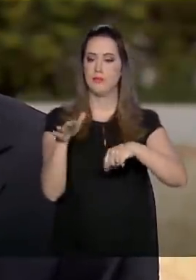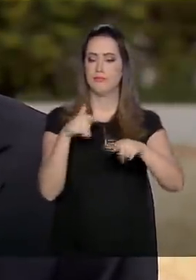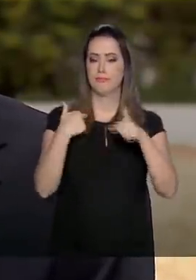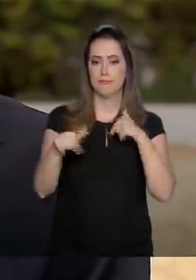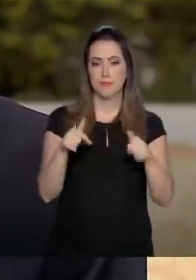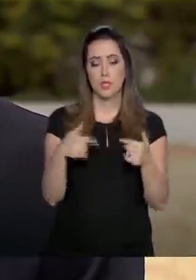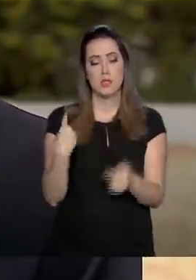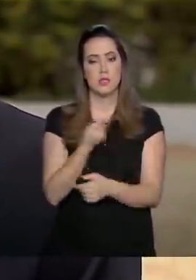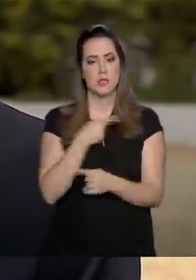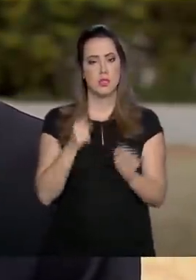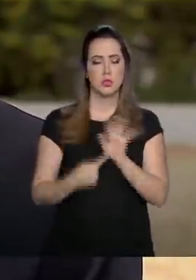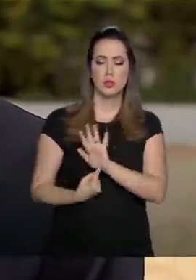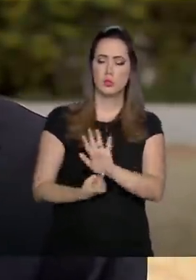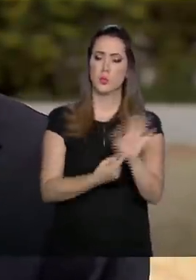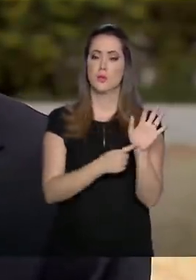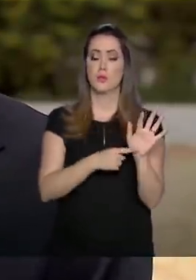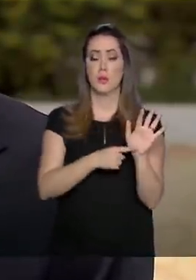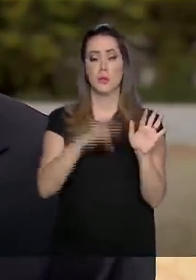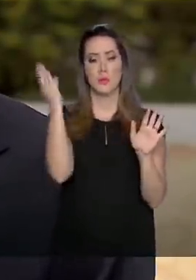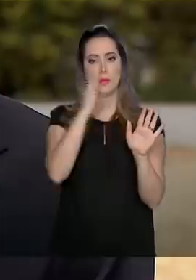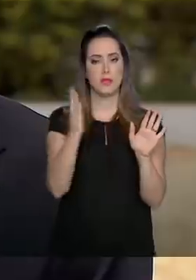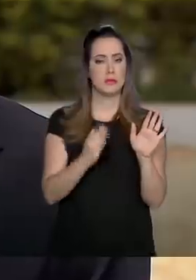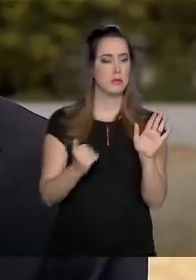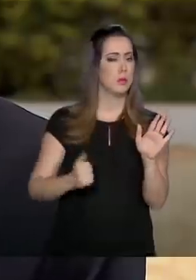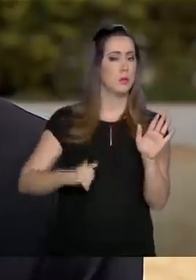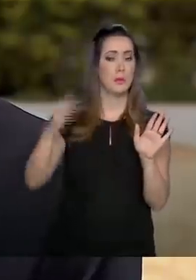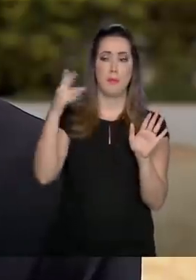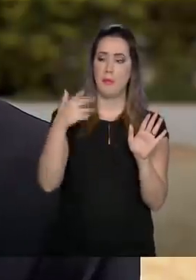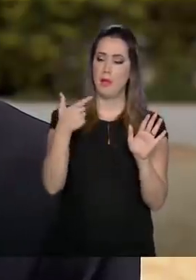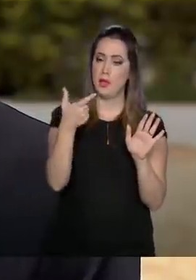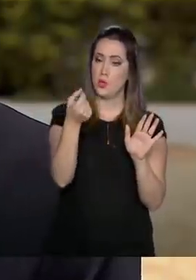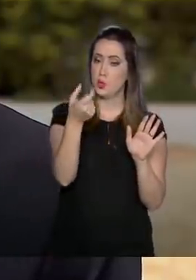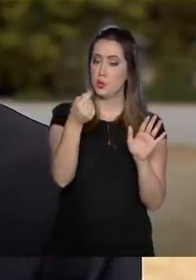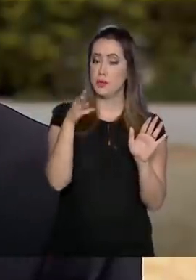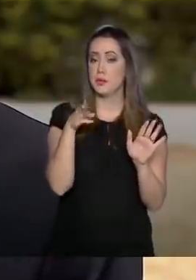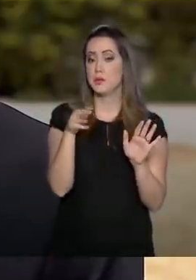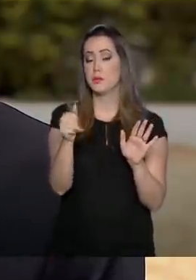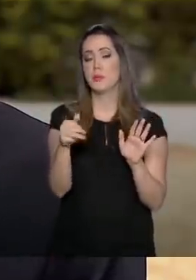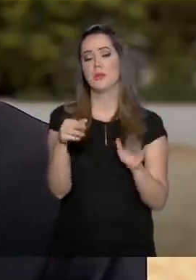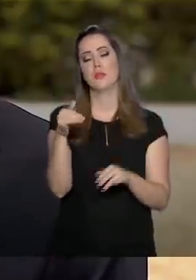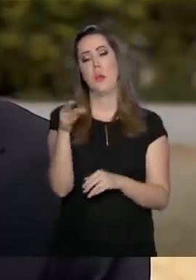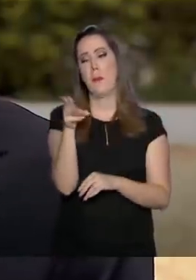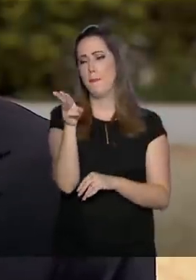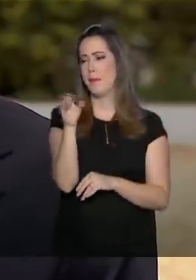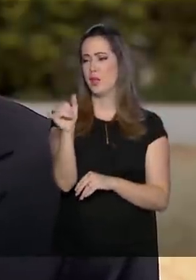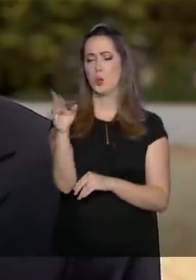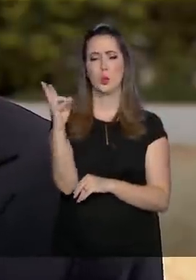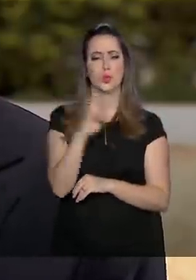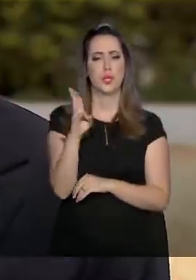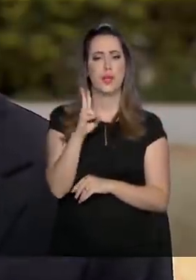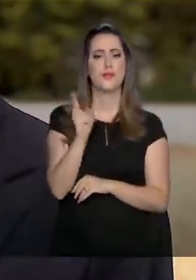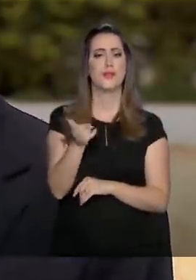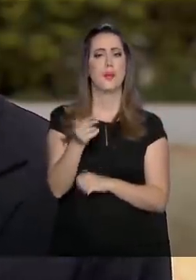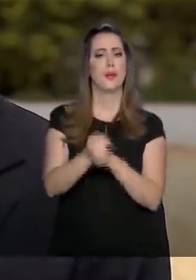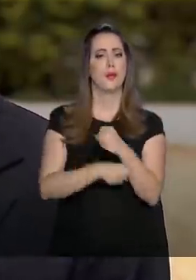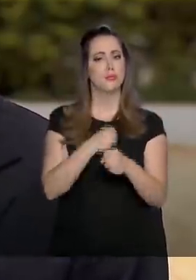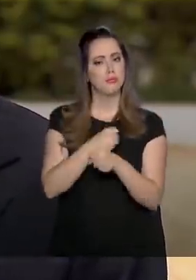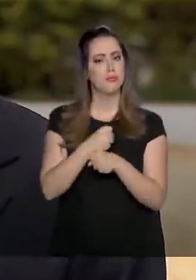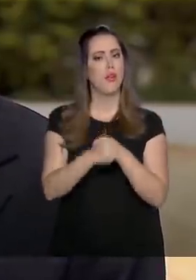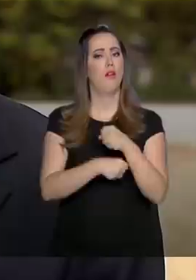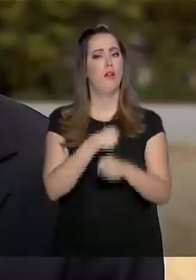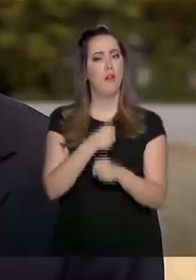Se a gente colocar isso para o Brasil, dá mais de 200 bilhões de reais todos os anos. Ou seja, todos os anos nós temos